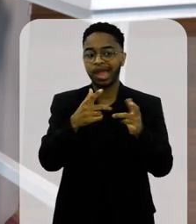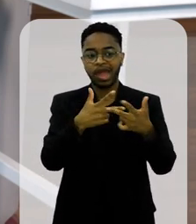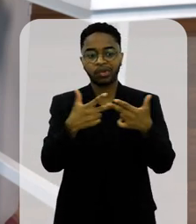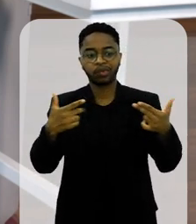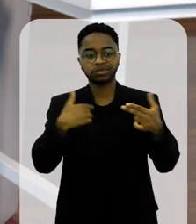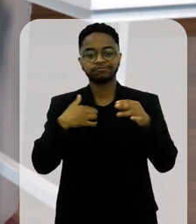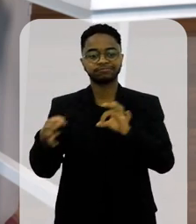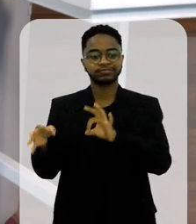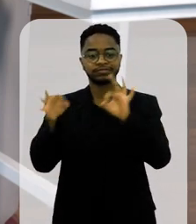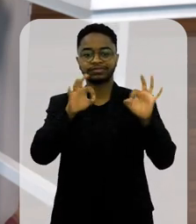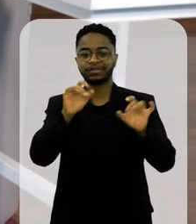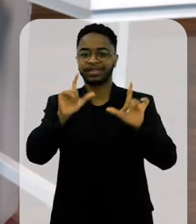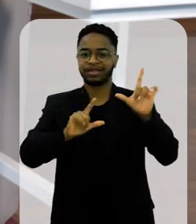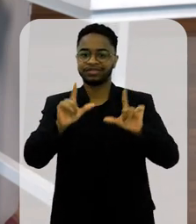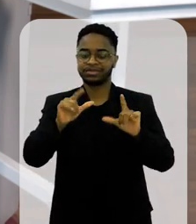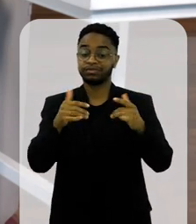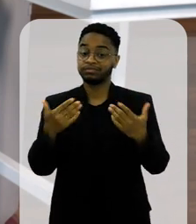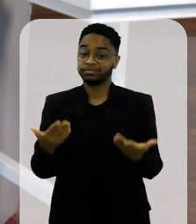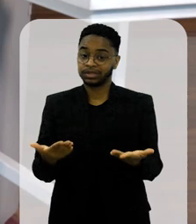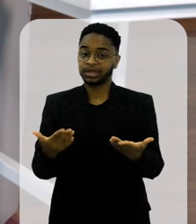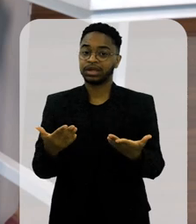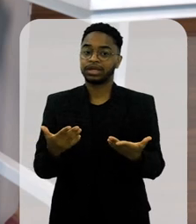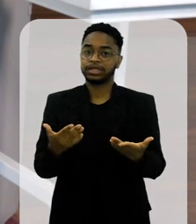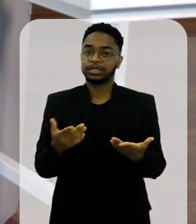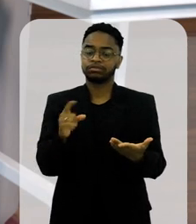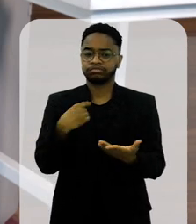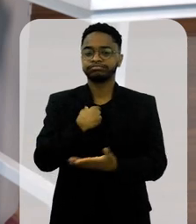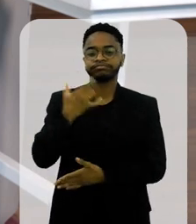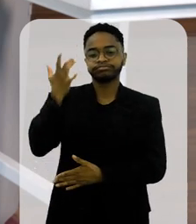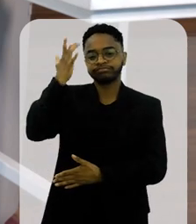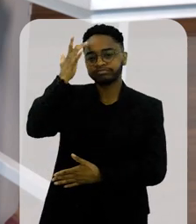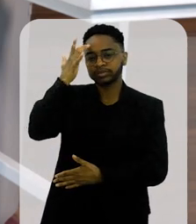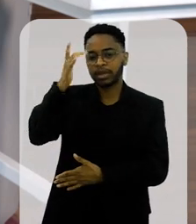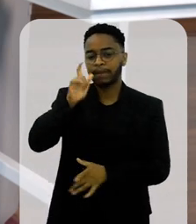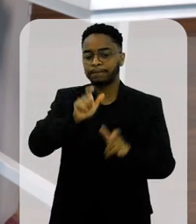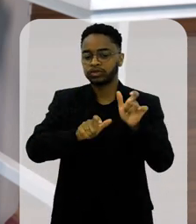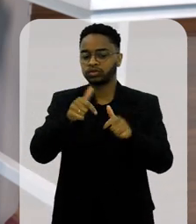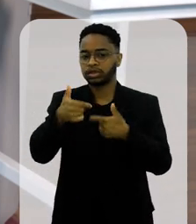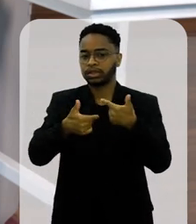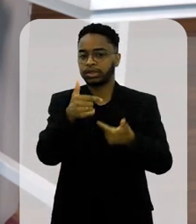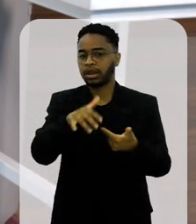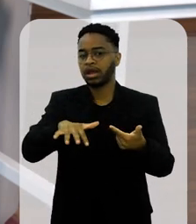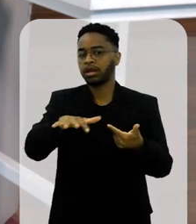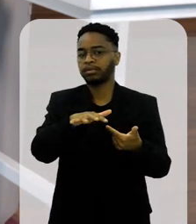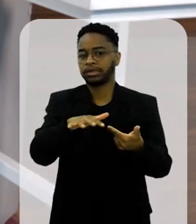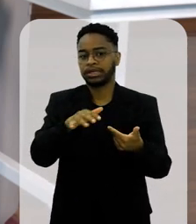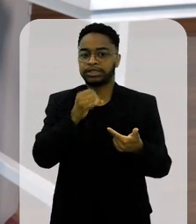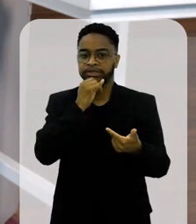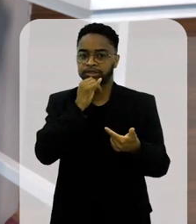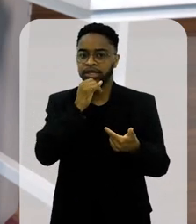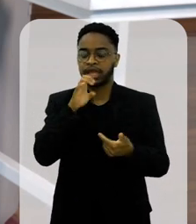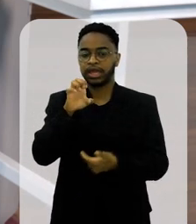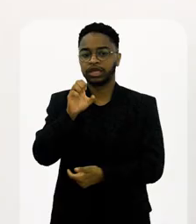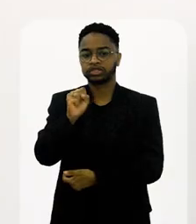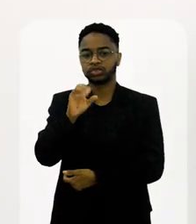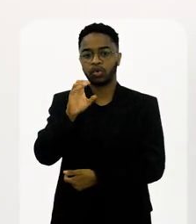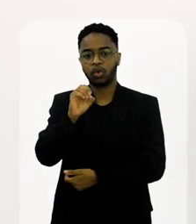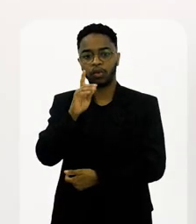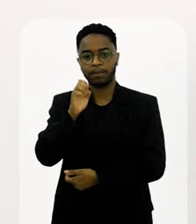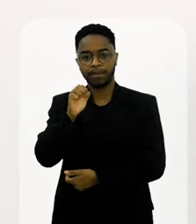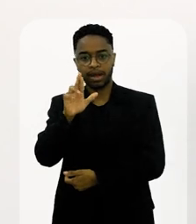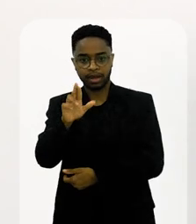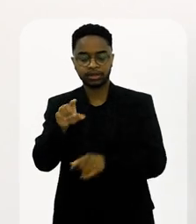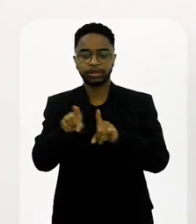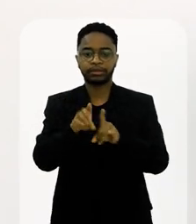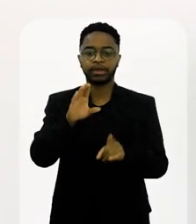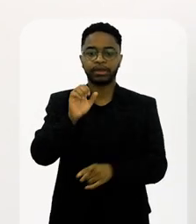via na TV, com as transmissões da TV. Então, gente tem muita ciência ali, quem está fazendo aquilo, esse ano, Escobar, Karine,